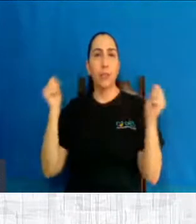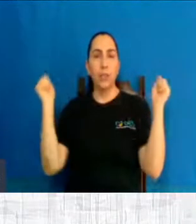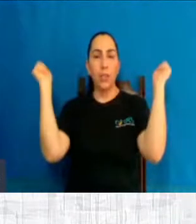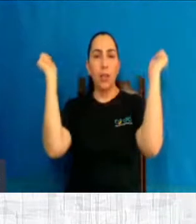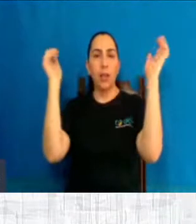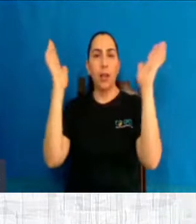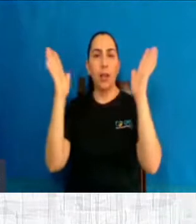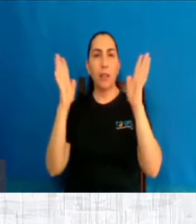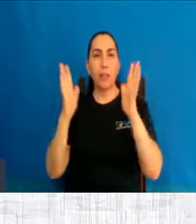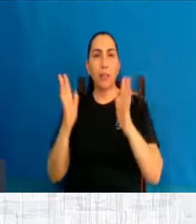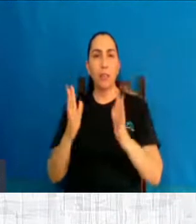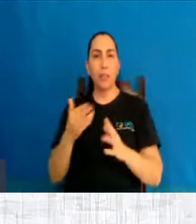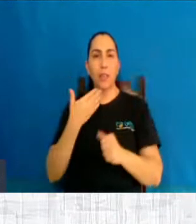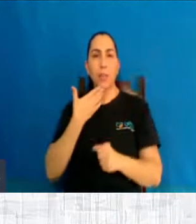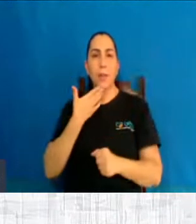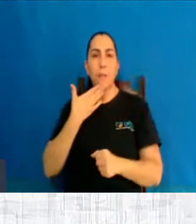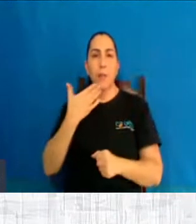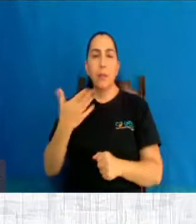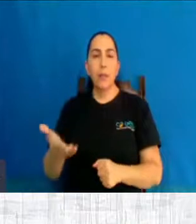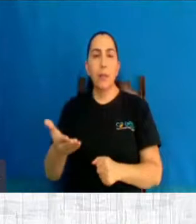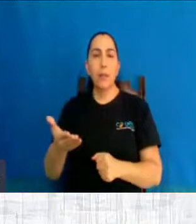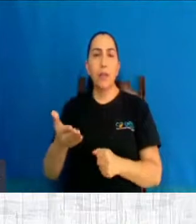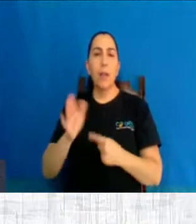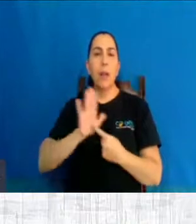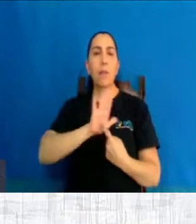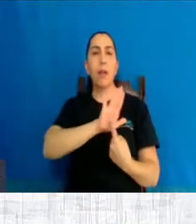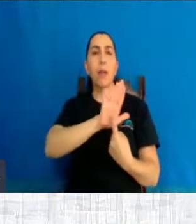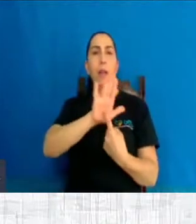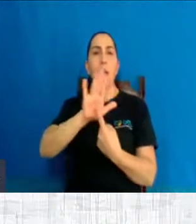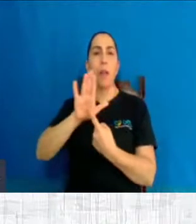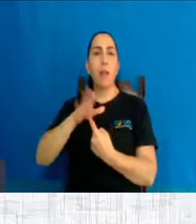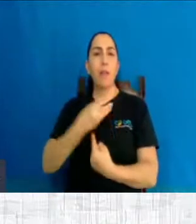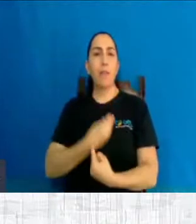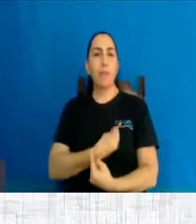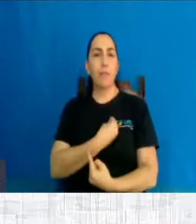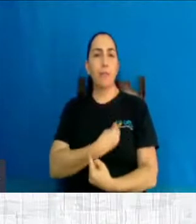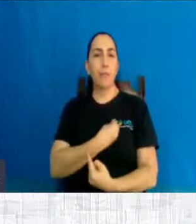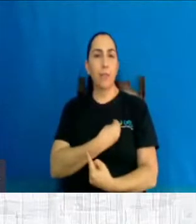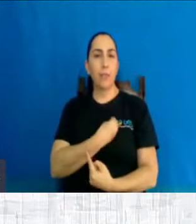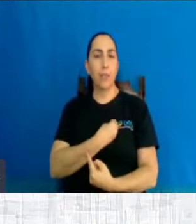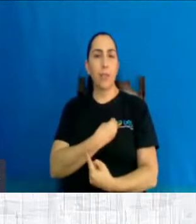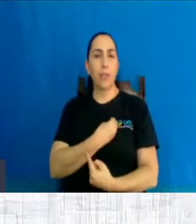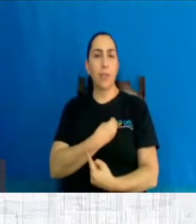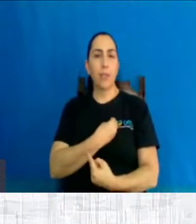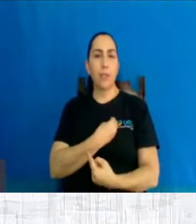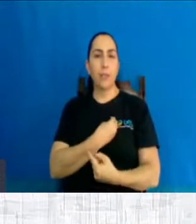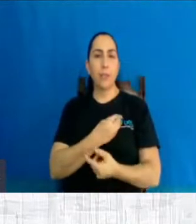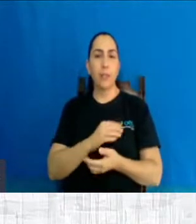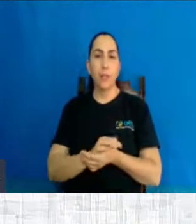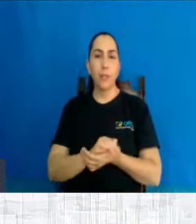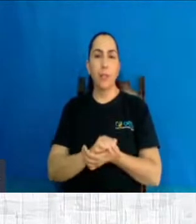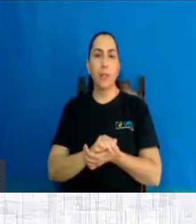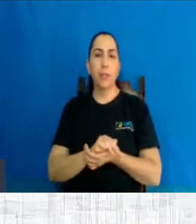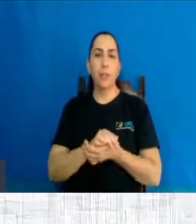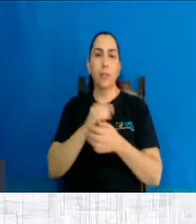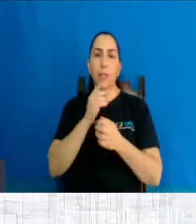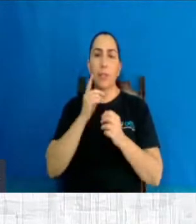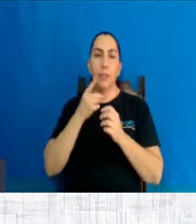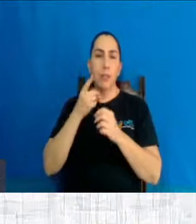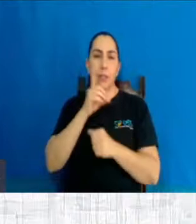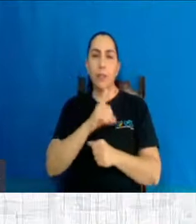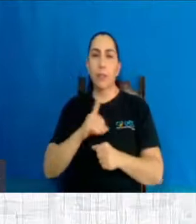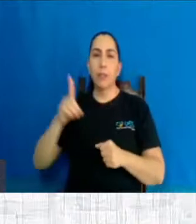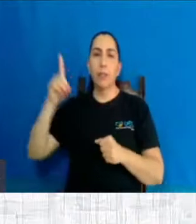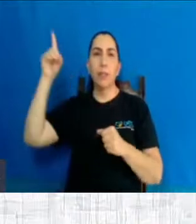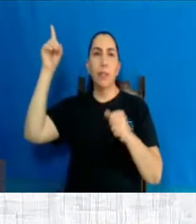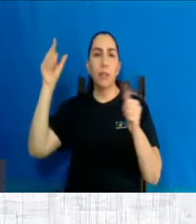conhecemos a eterna revelação da vida em seus dons supremos. O Senhor sempre é convosco,